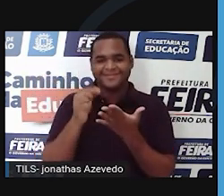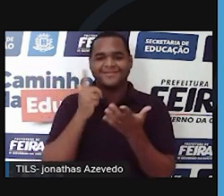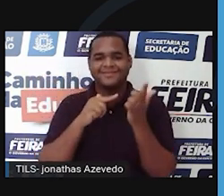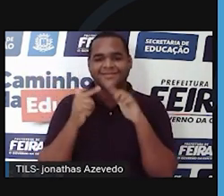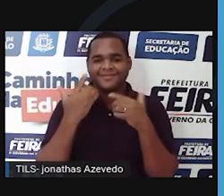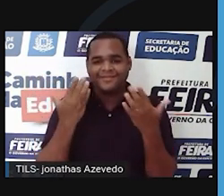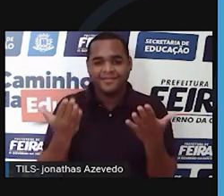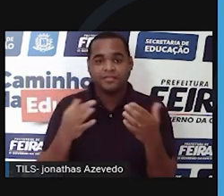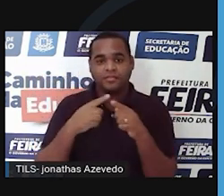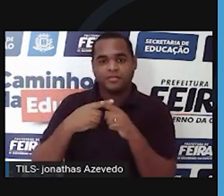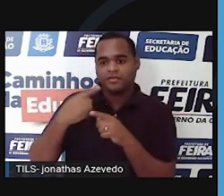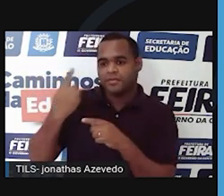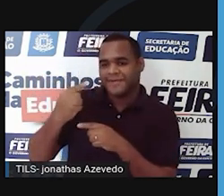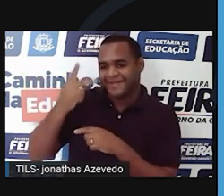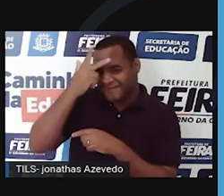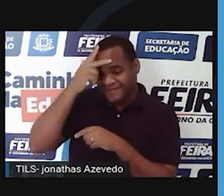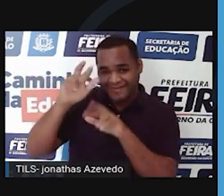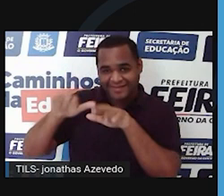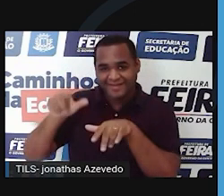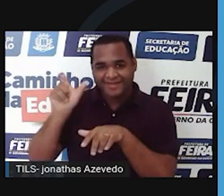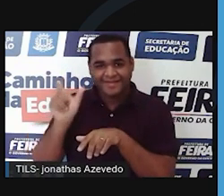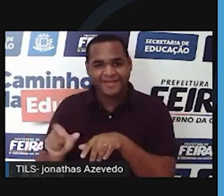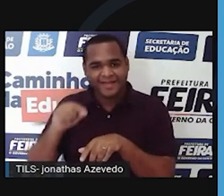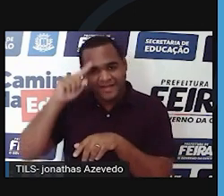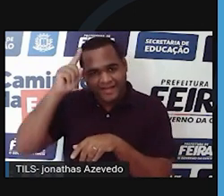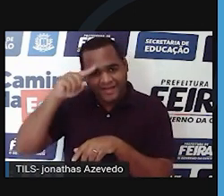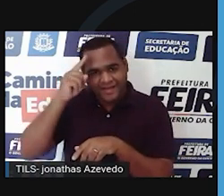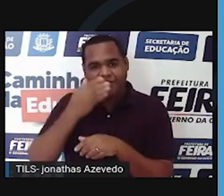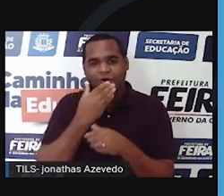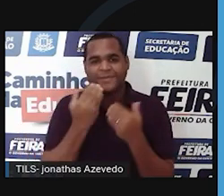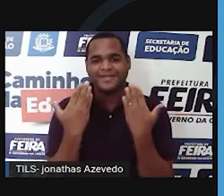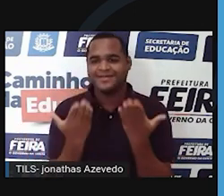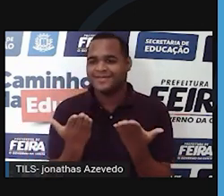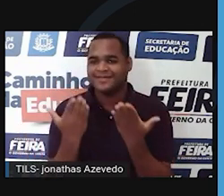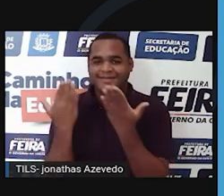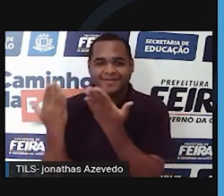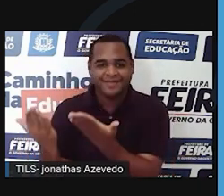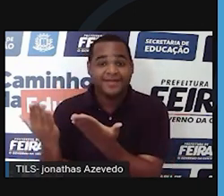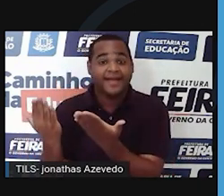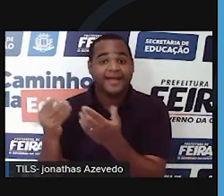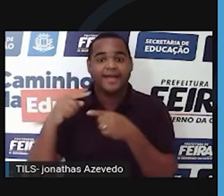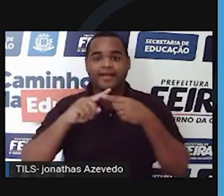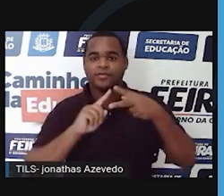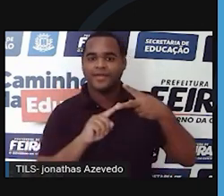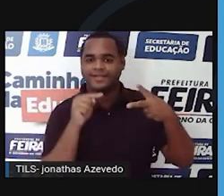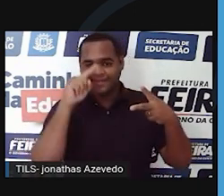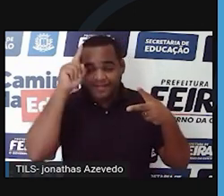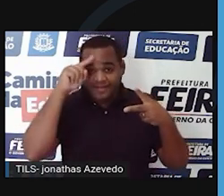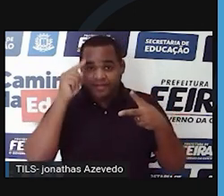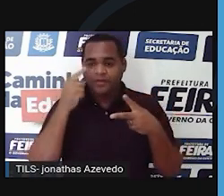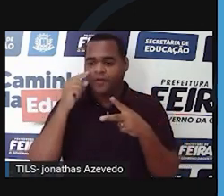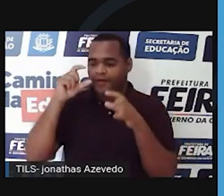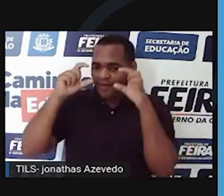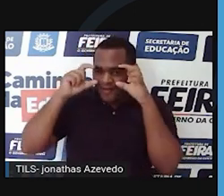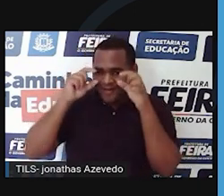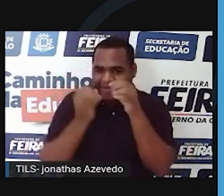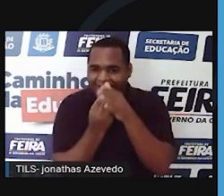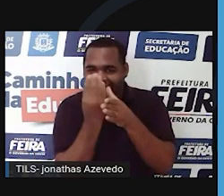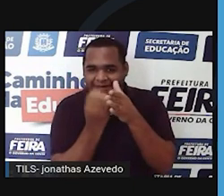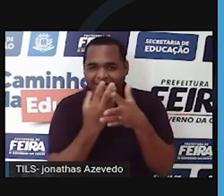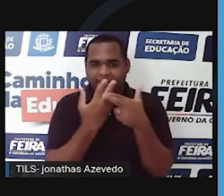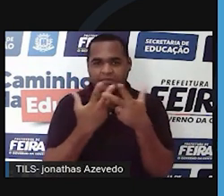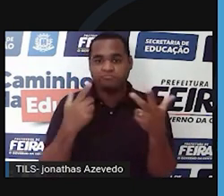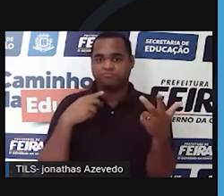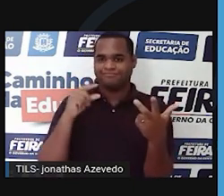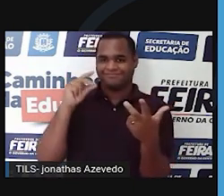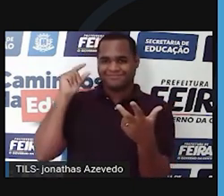Os primeiros a inventar o microscópio foram Hans Janssen e o seu filho Zacarias, dois fabricantes de óculos holandeses em 1590.